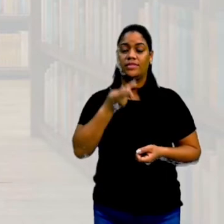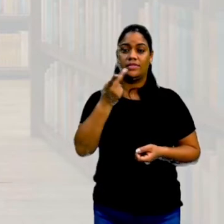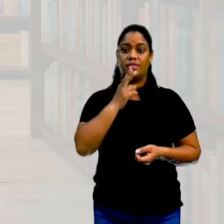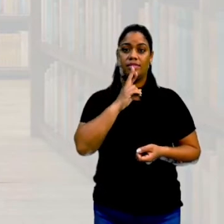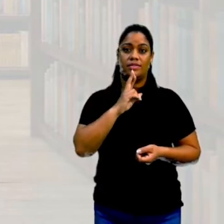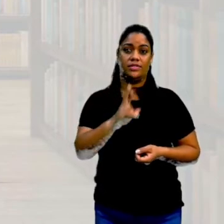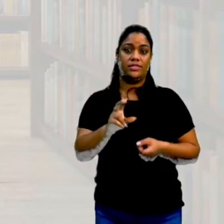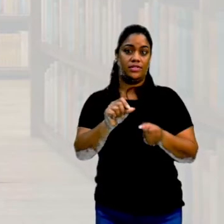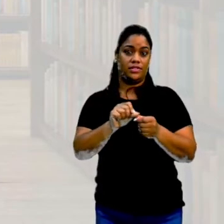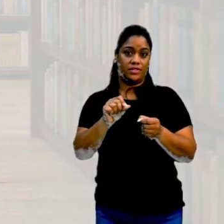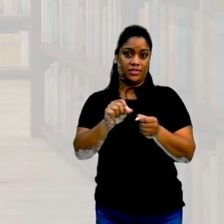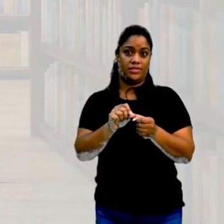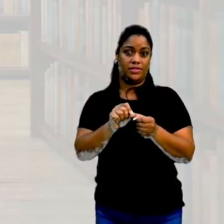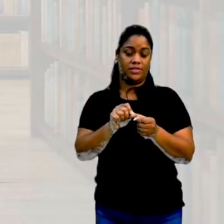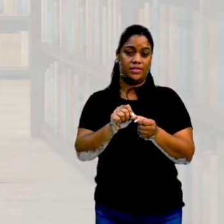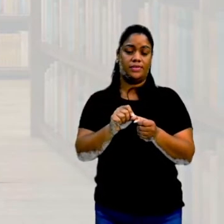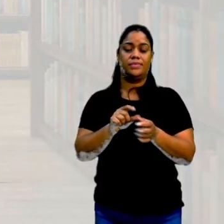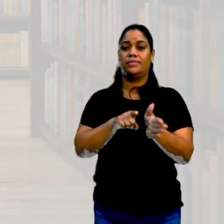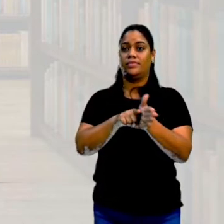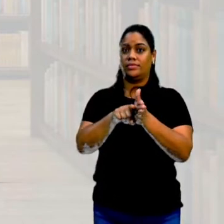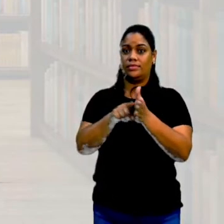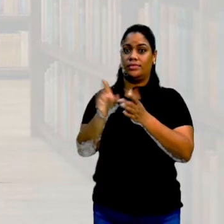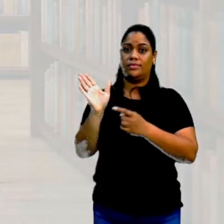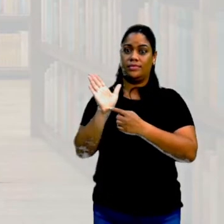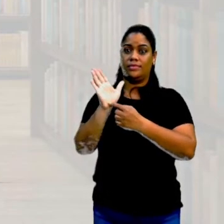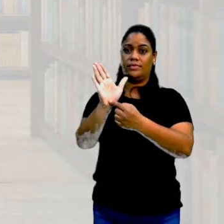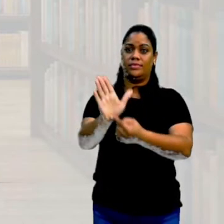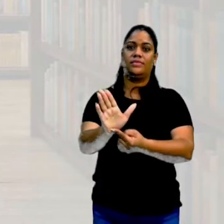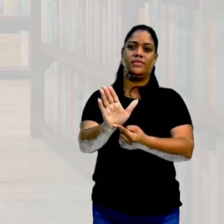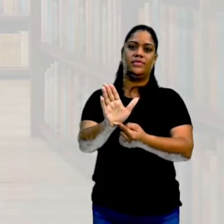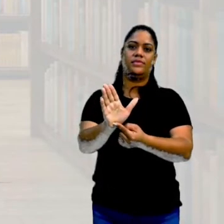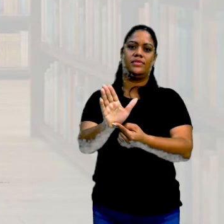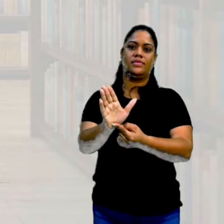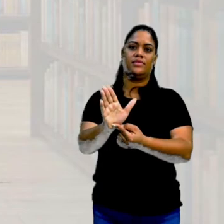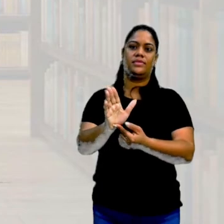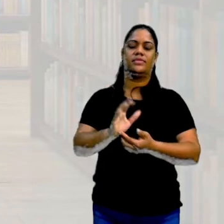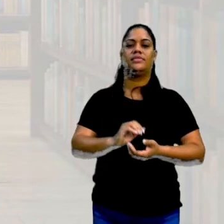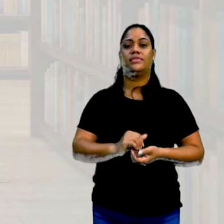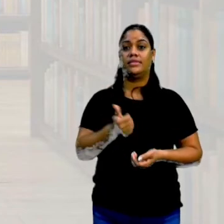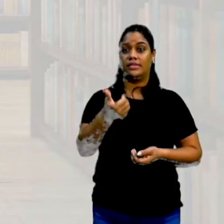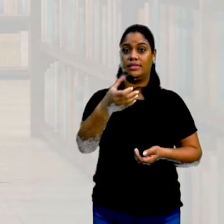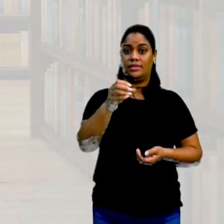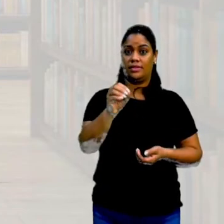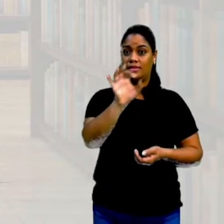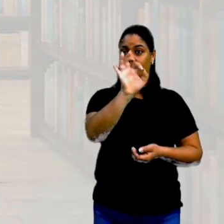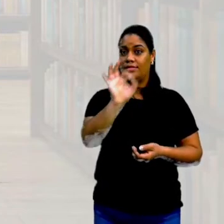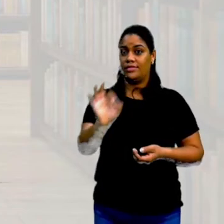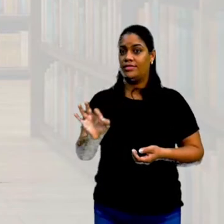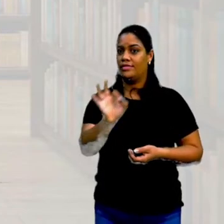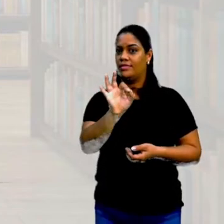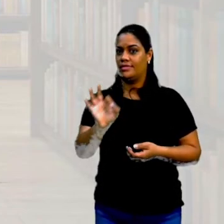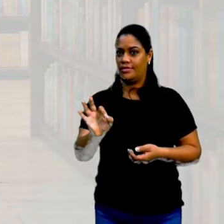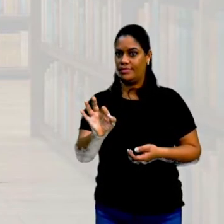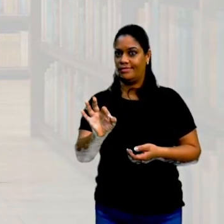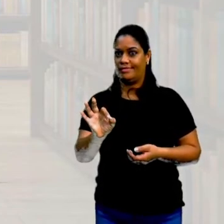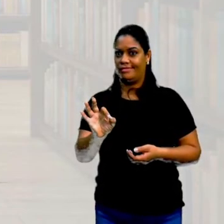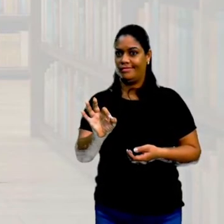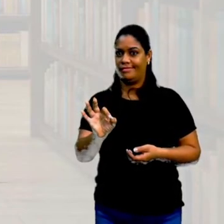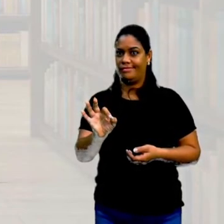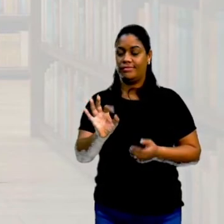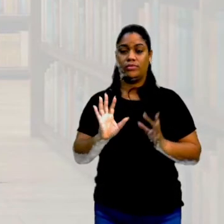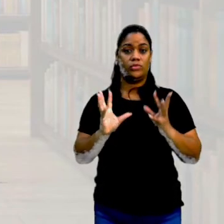a gente for fazer uma pesquisa amostral, em que uma amostra tem o tamanho de 10% dessa população?